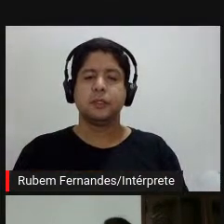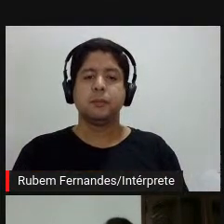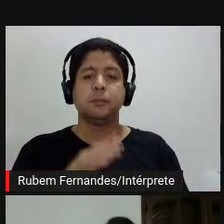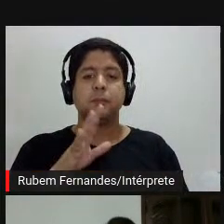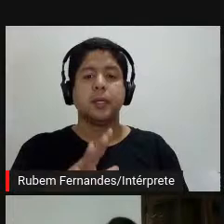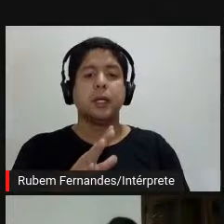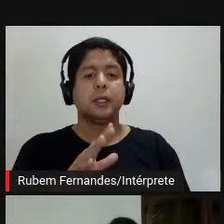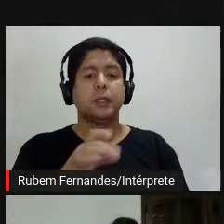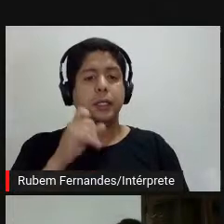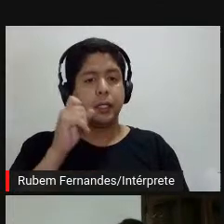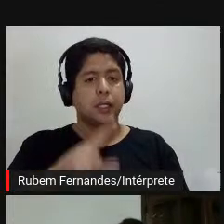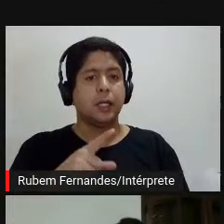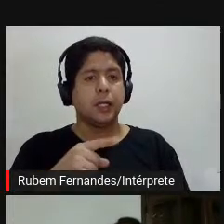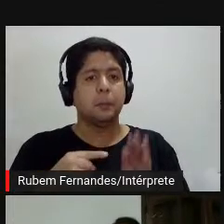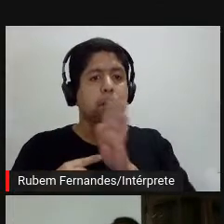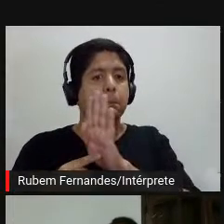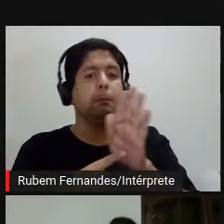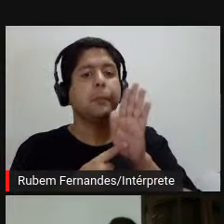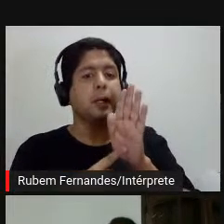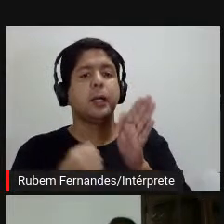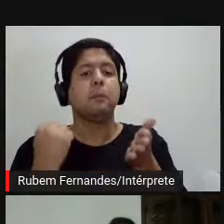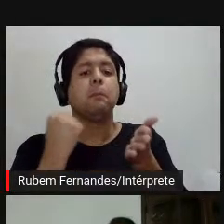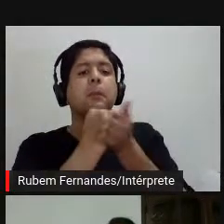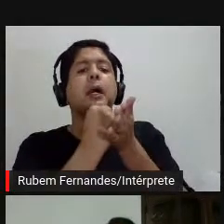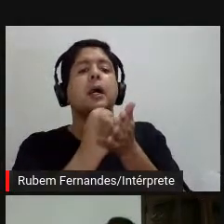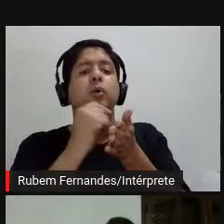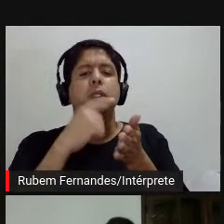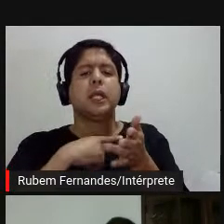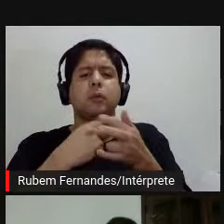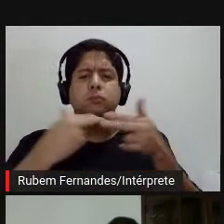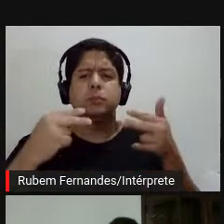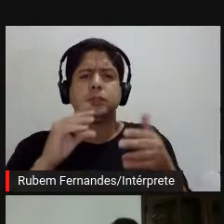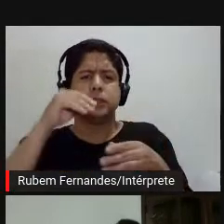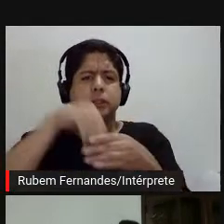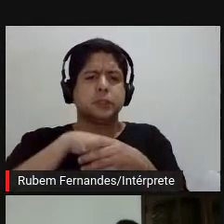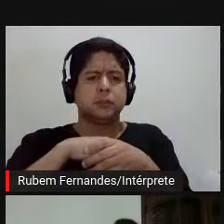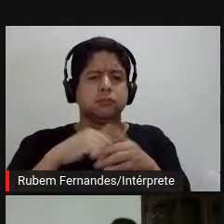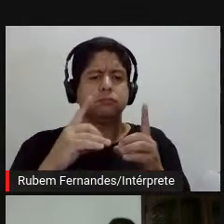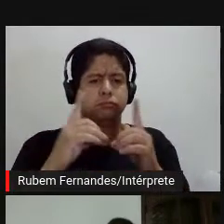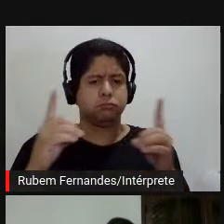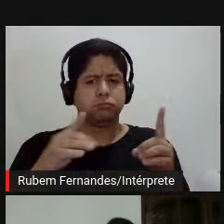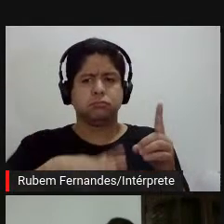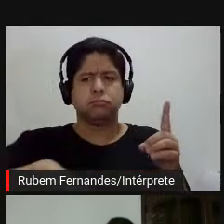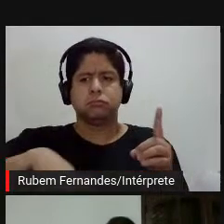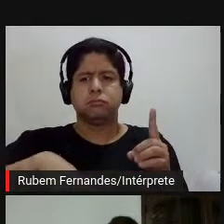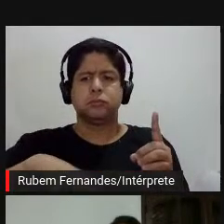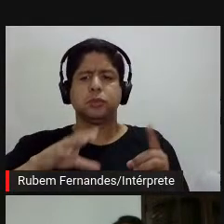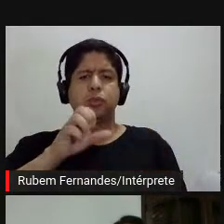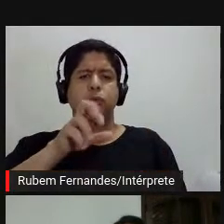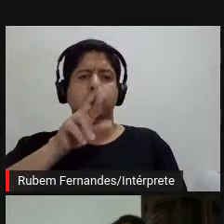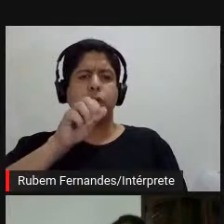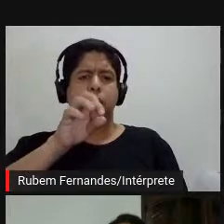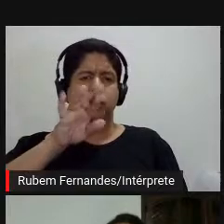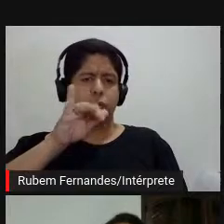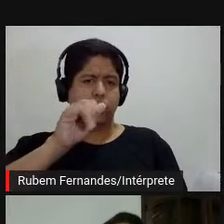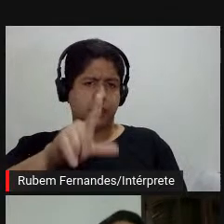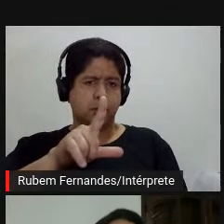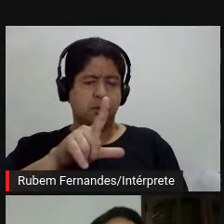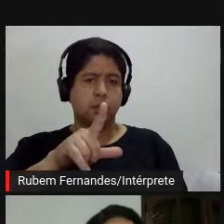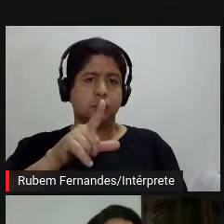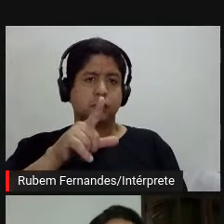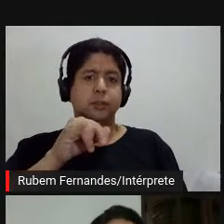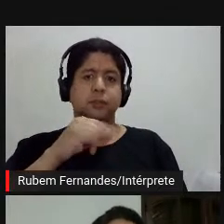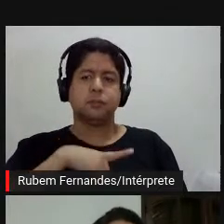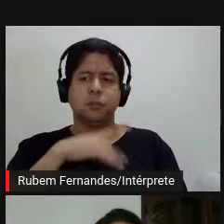justamente essa marca de que há outros elementos que vão interferir na dinâmica curatorial, que vão fugir da vontade